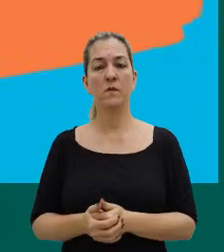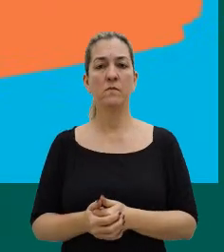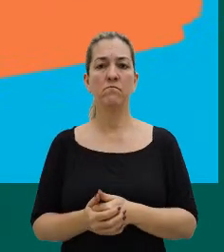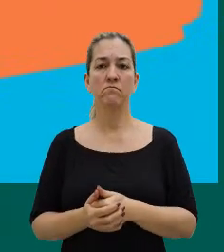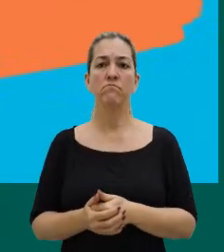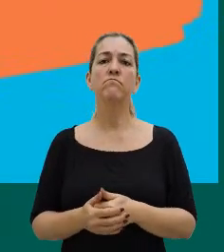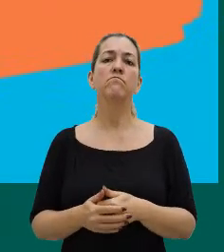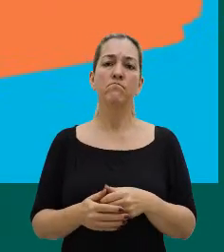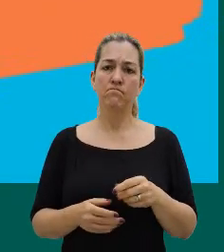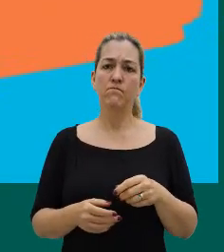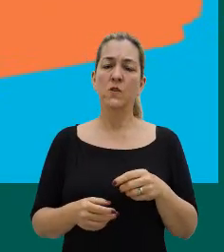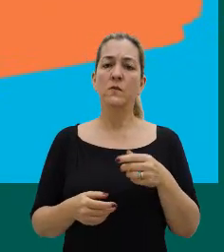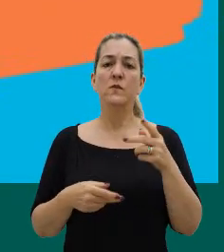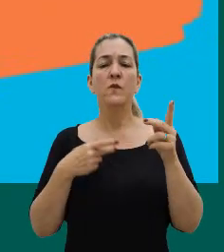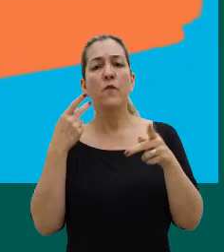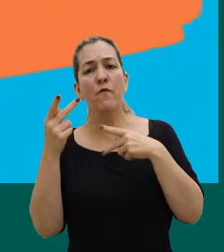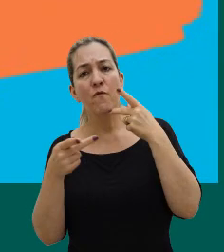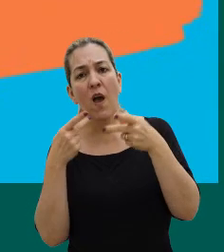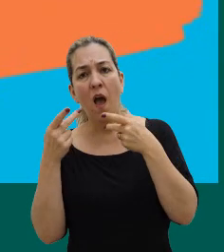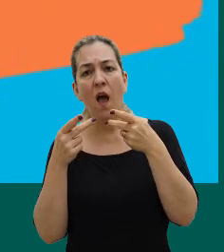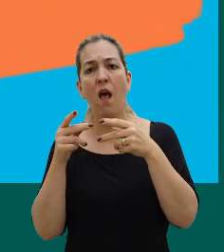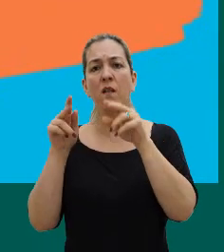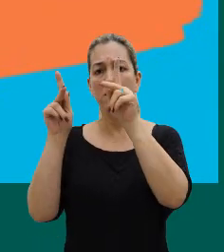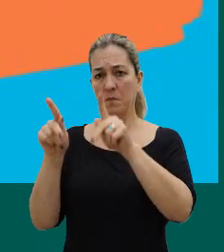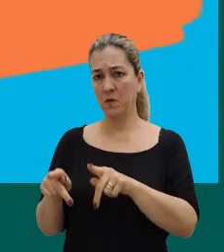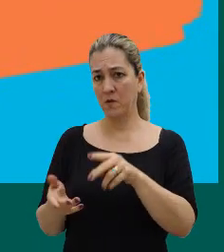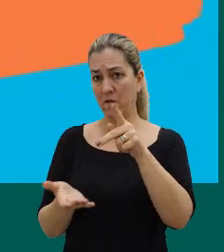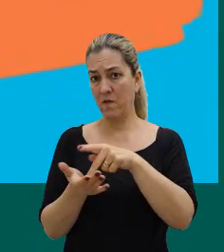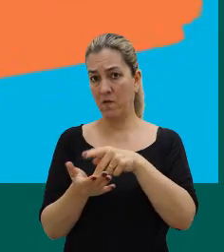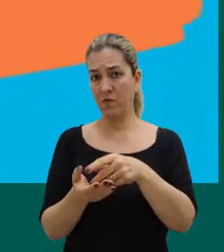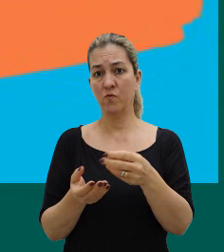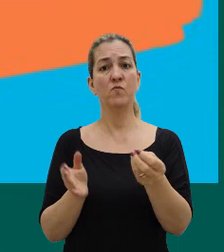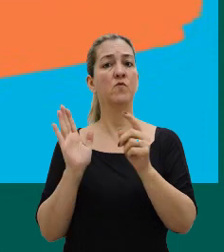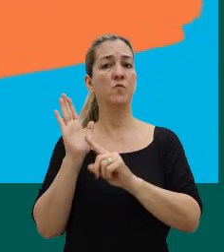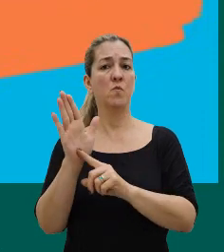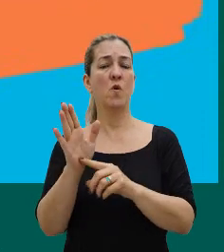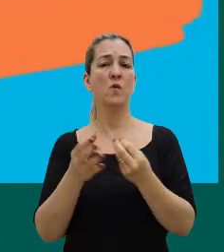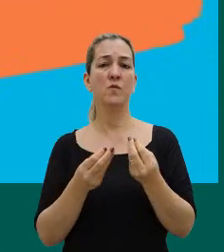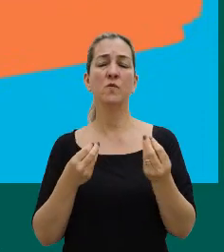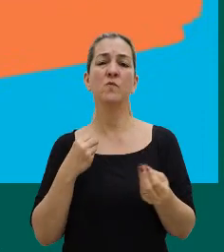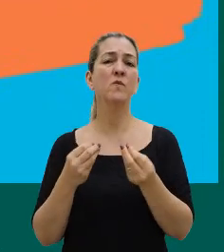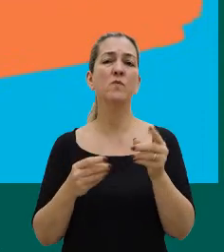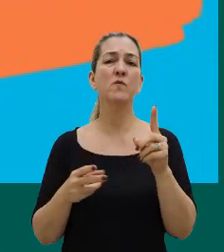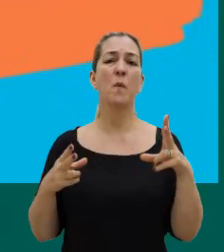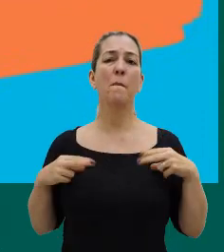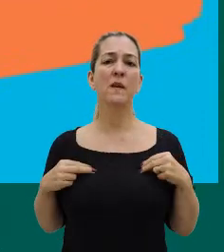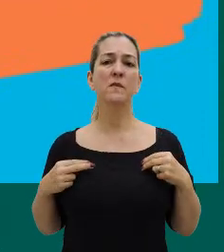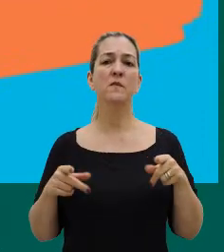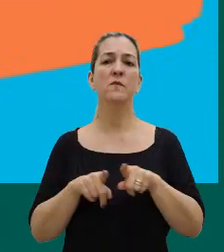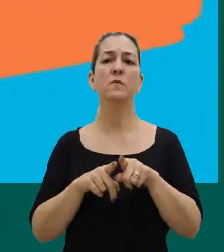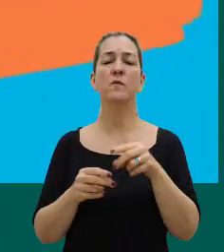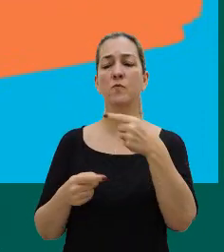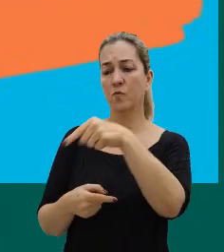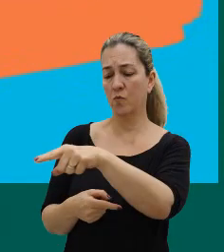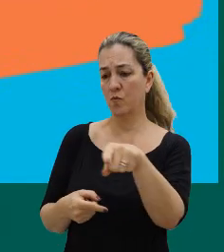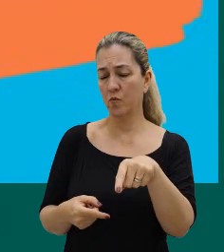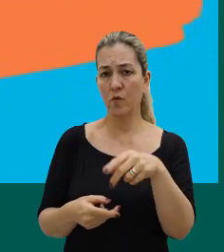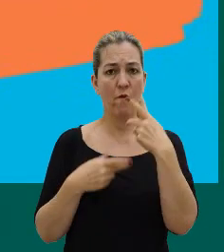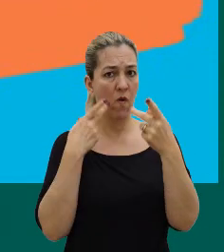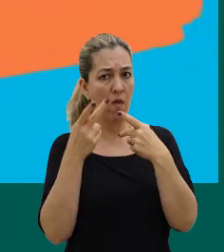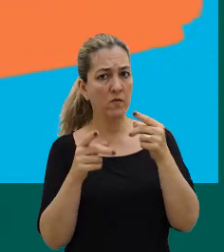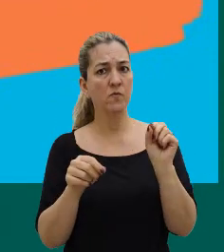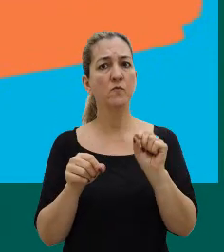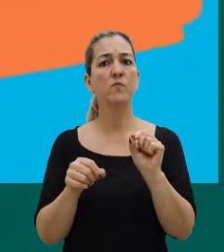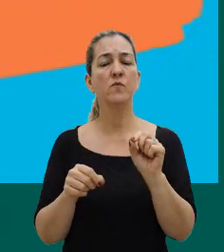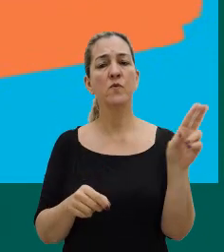a partir do discurso e da verdade que ele nos traz, né, não desmerecendo o que está sendo dito,